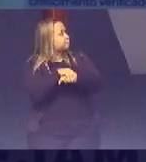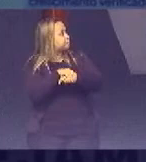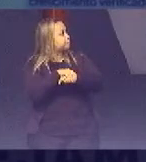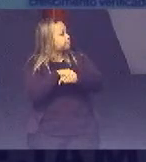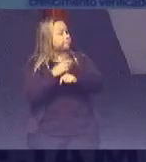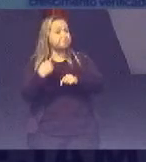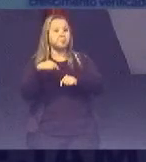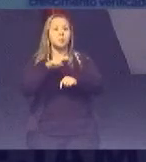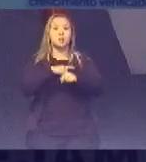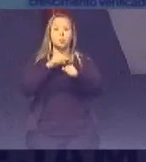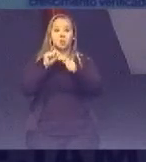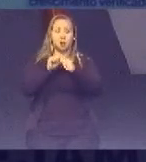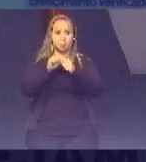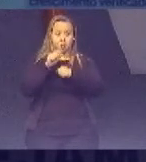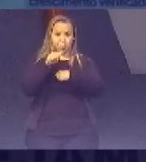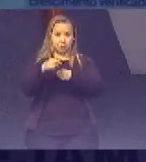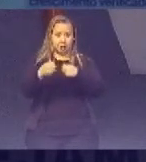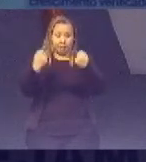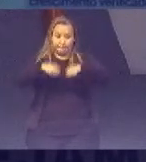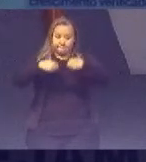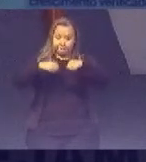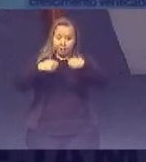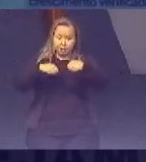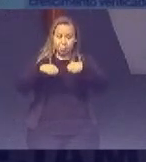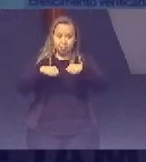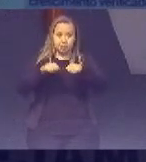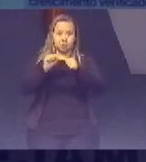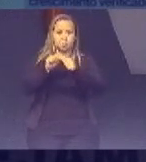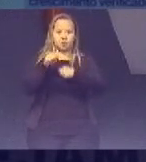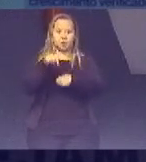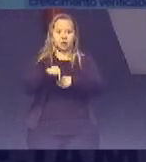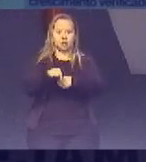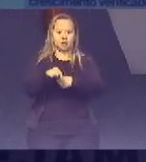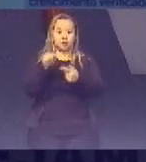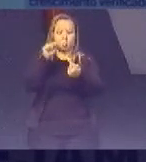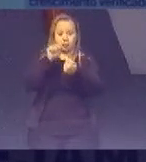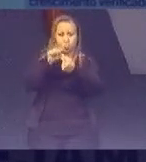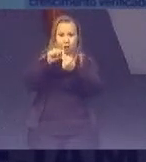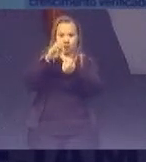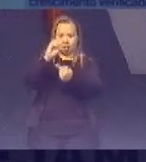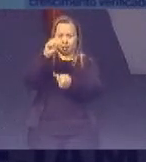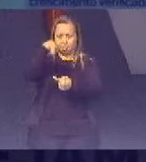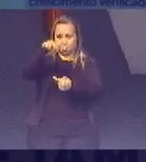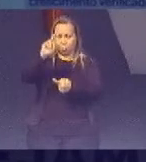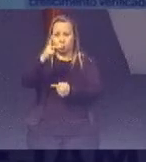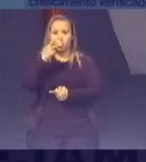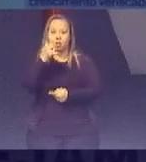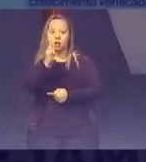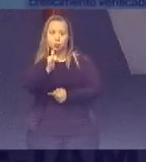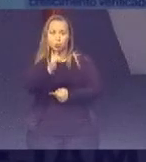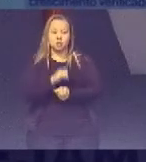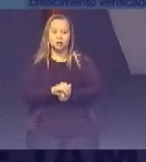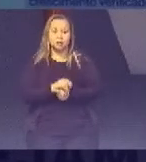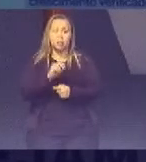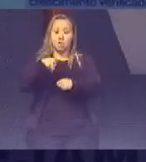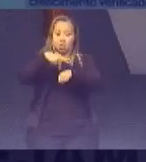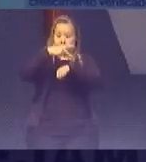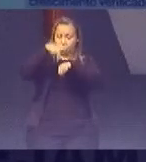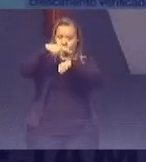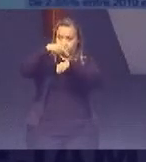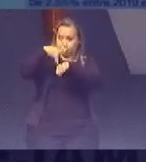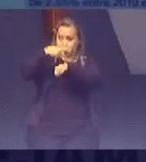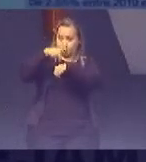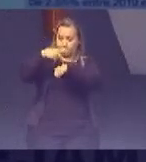aqui Só para vocês verem Como é necessário fazer isso A meta da ONU Ela diz o seguinte Que os países